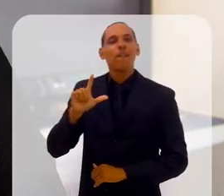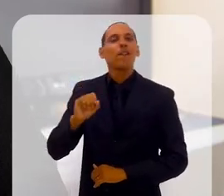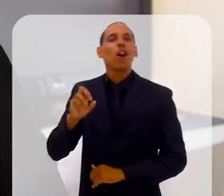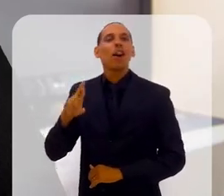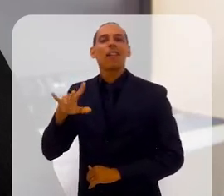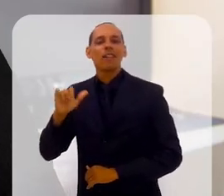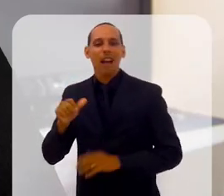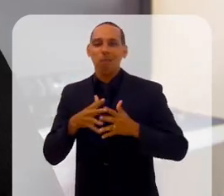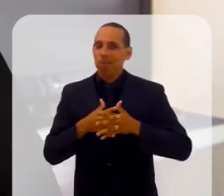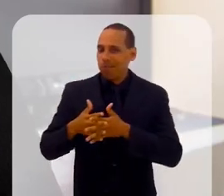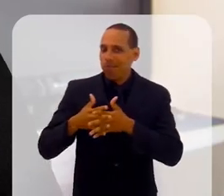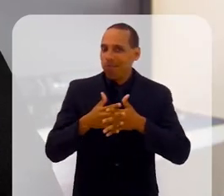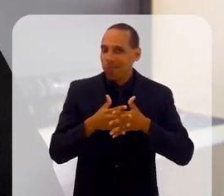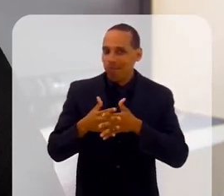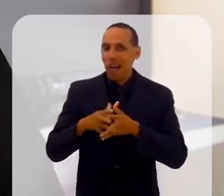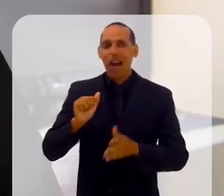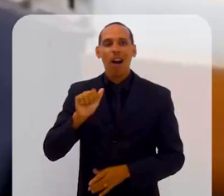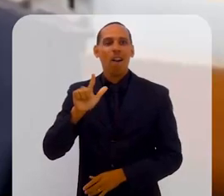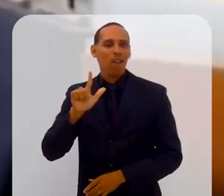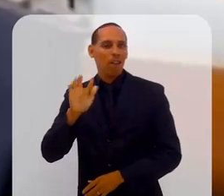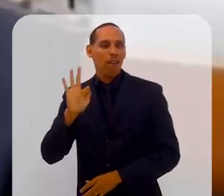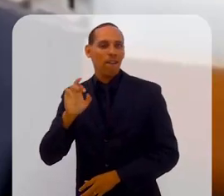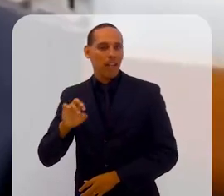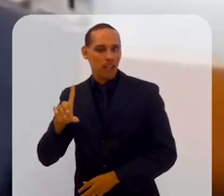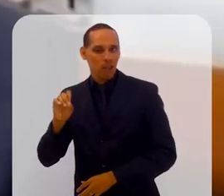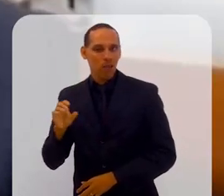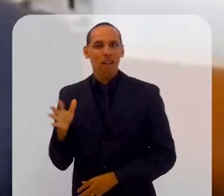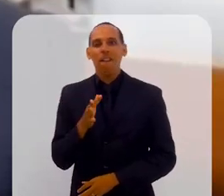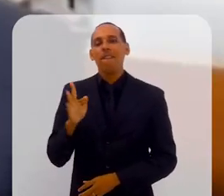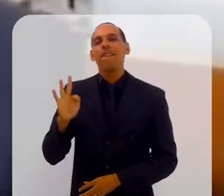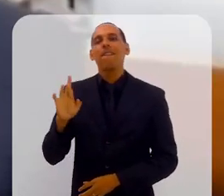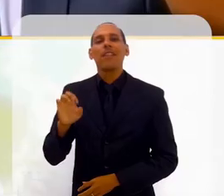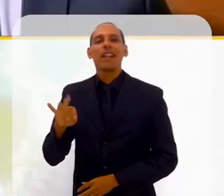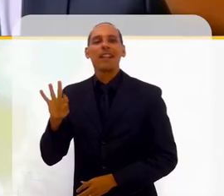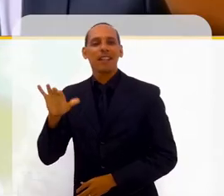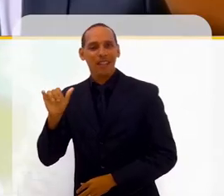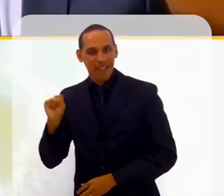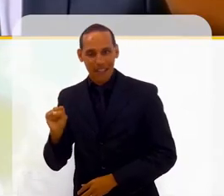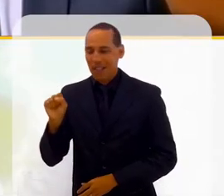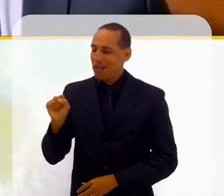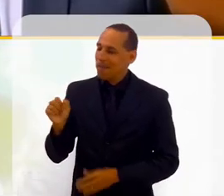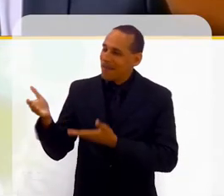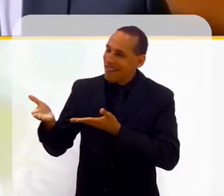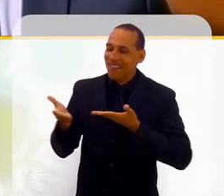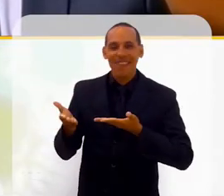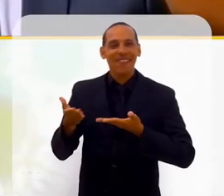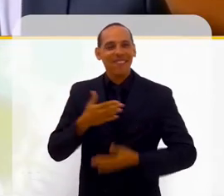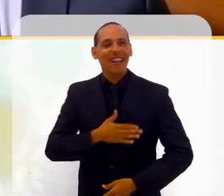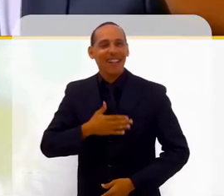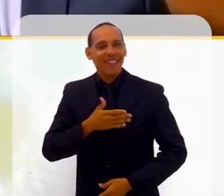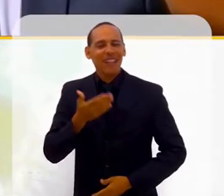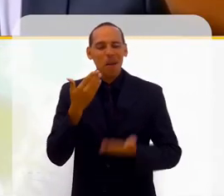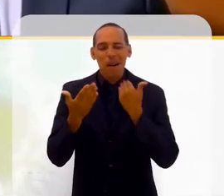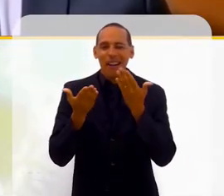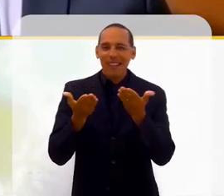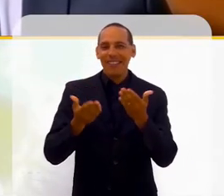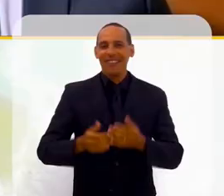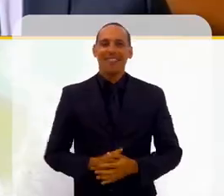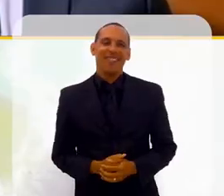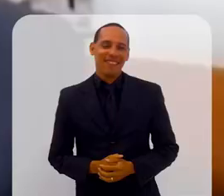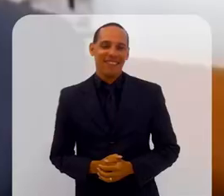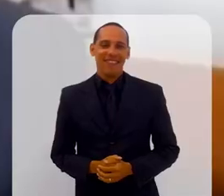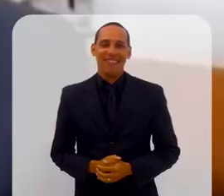Flórida, nos Estados Unidos, Alfredo Freitas. Muito bem-vindo, Alfredo. É um prazer falar com você.